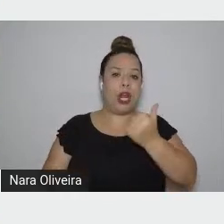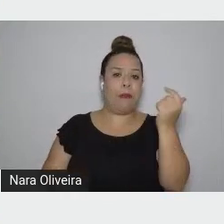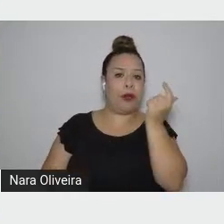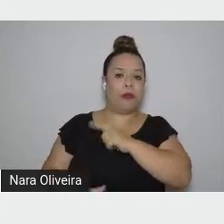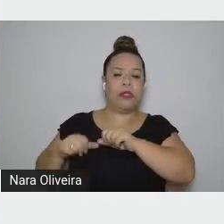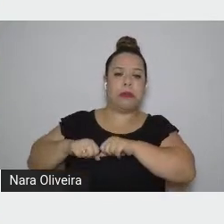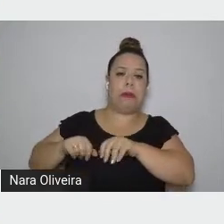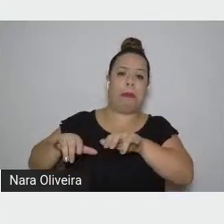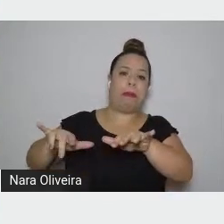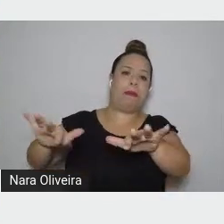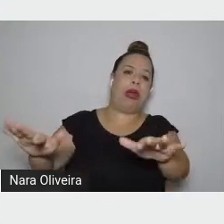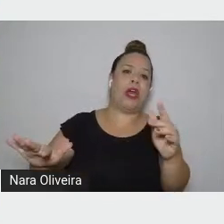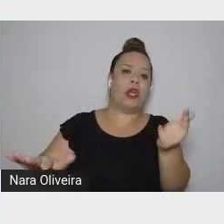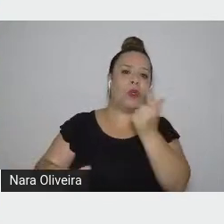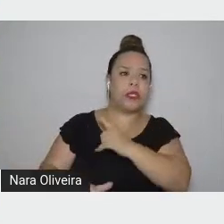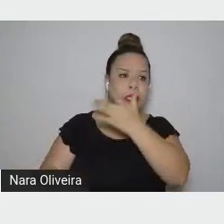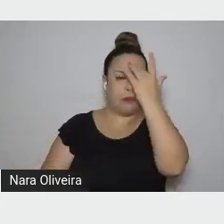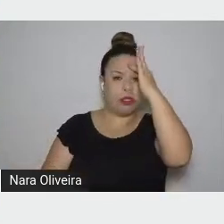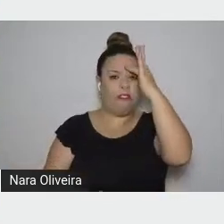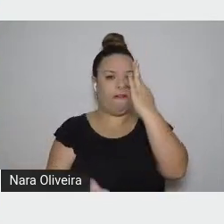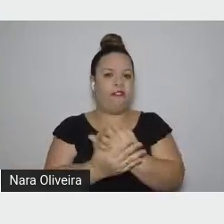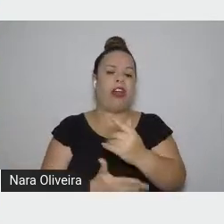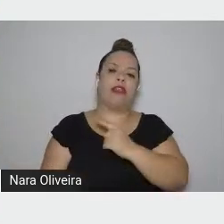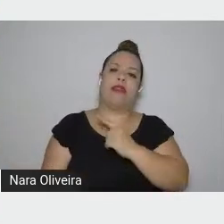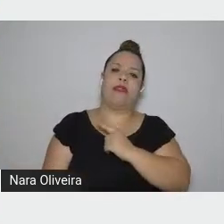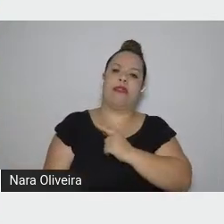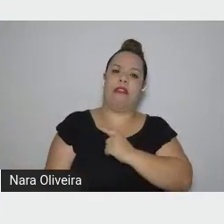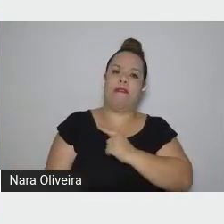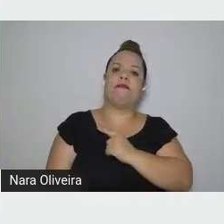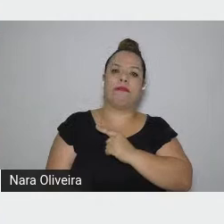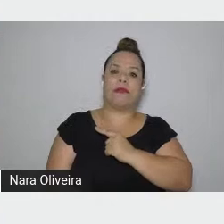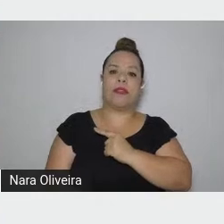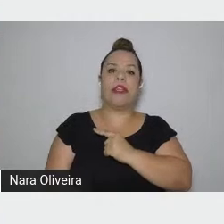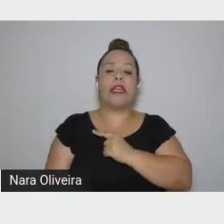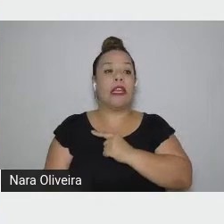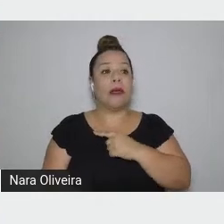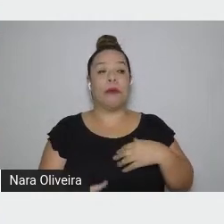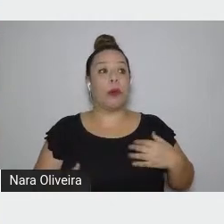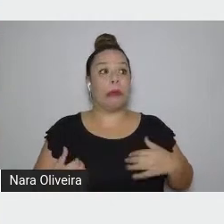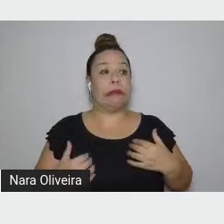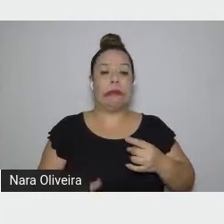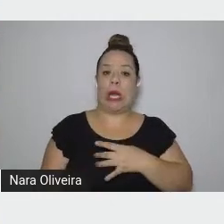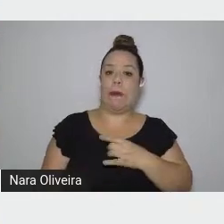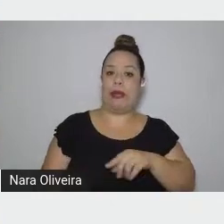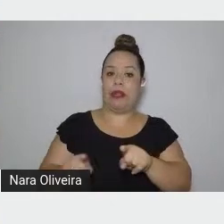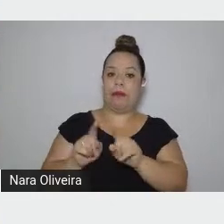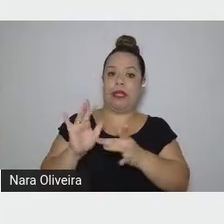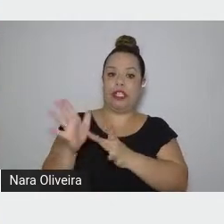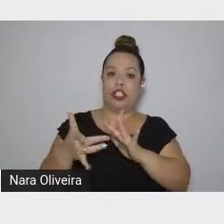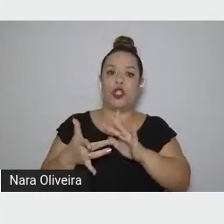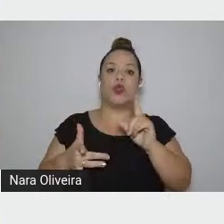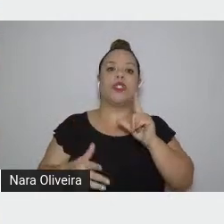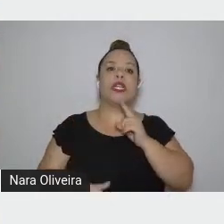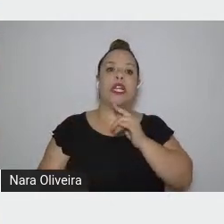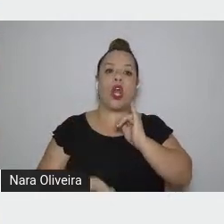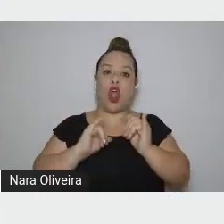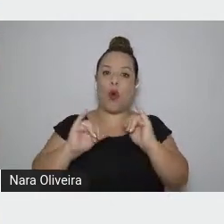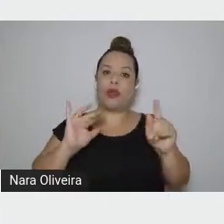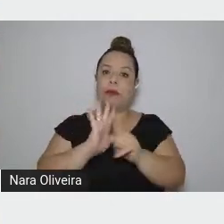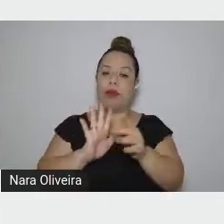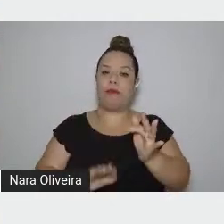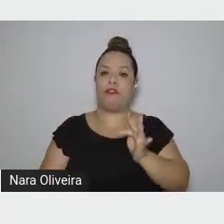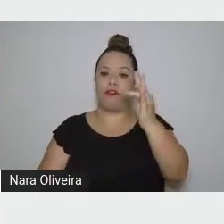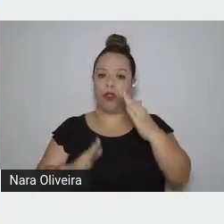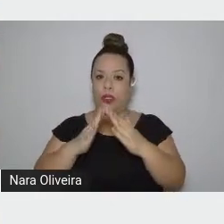afervorar uma fé. E para terror de Jesus, ele conta o futuro da igreja e todos os